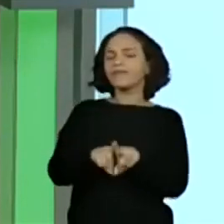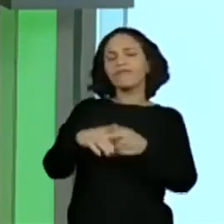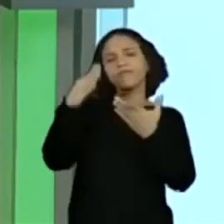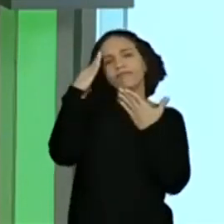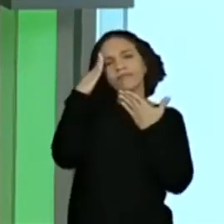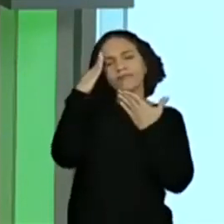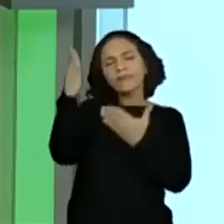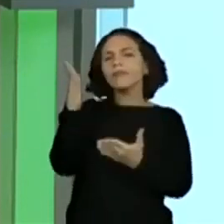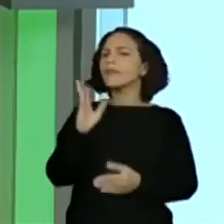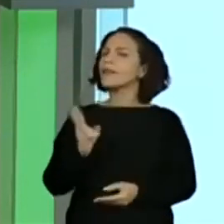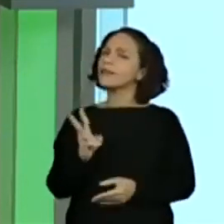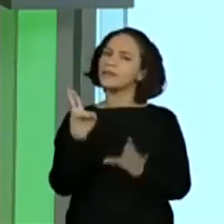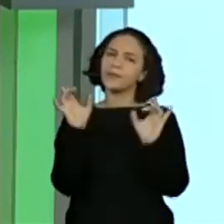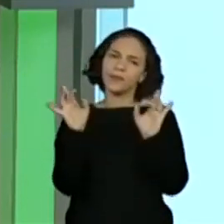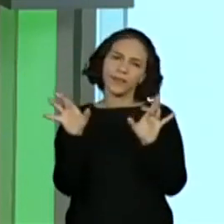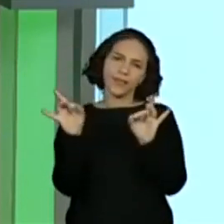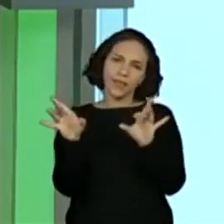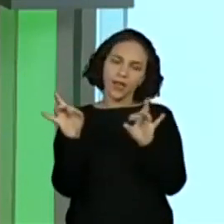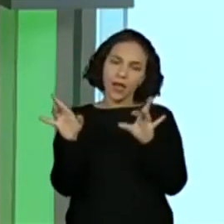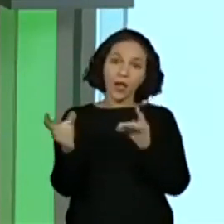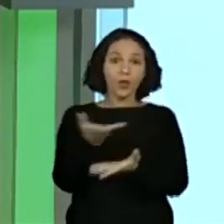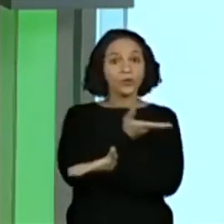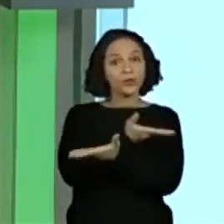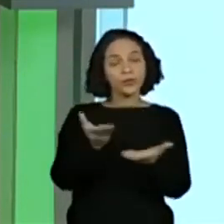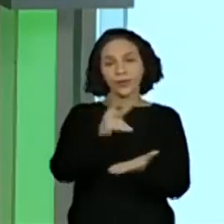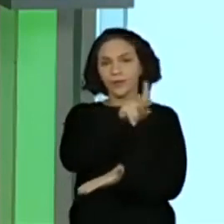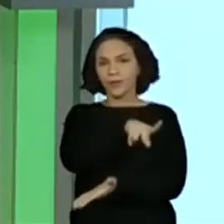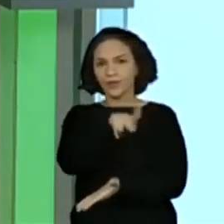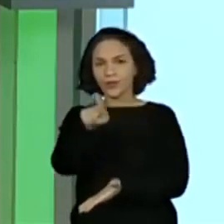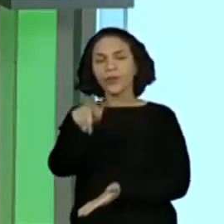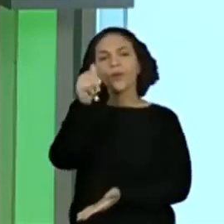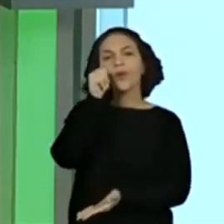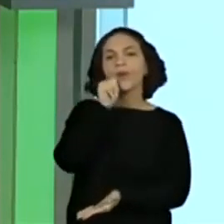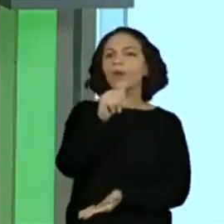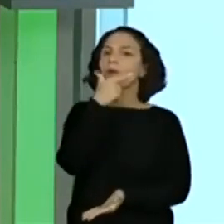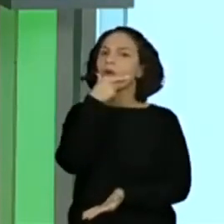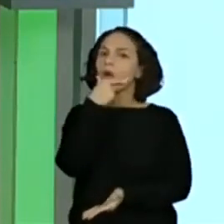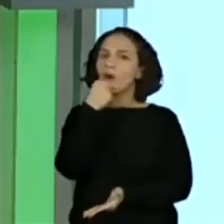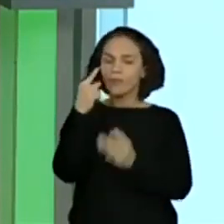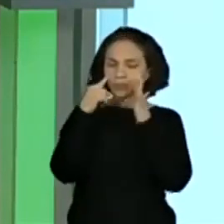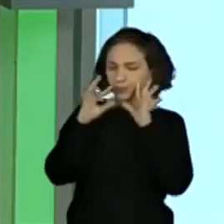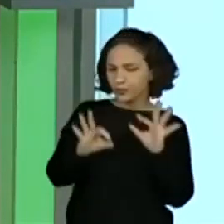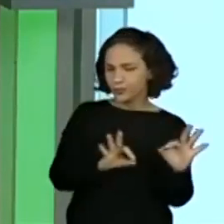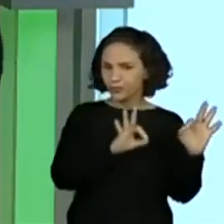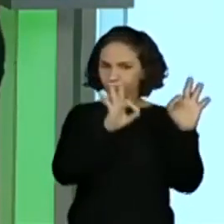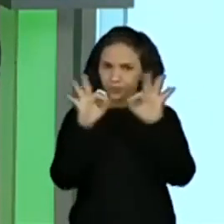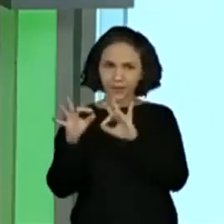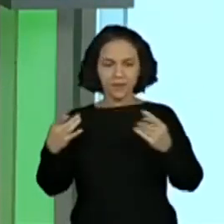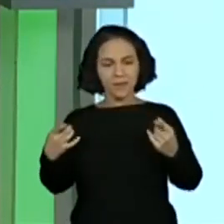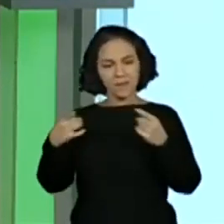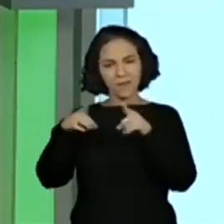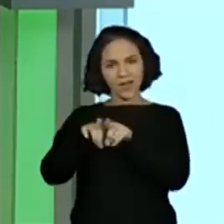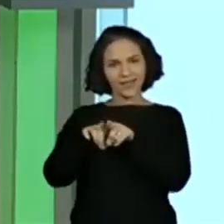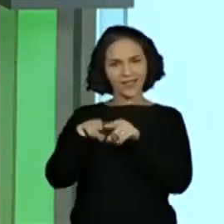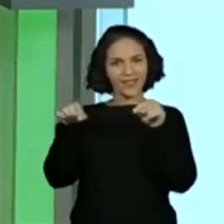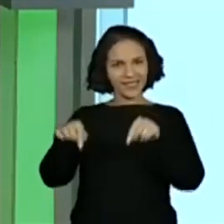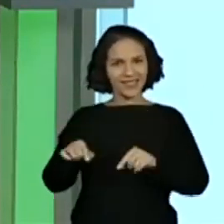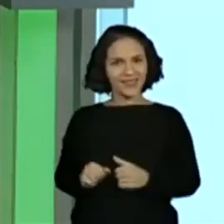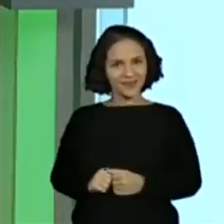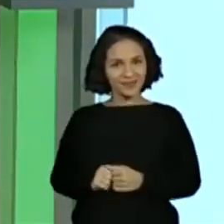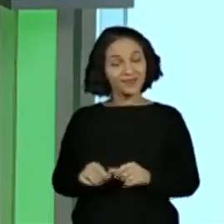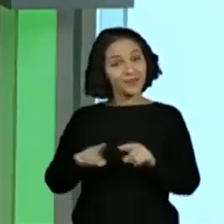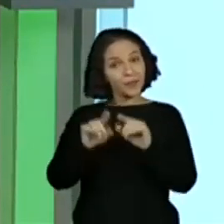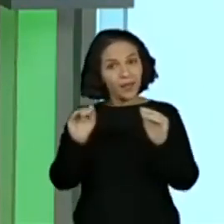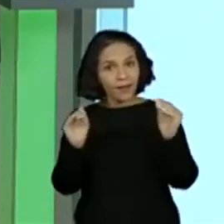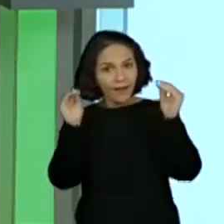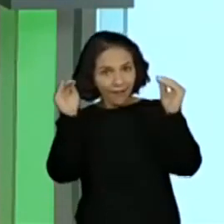agradecimento sempre especial a todos os professores e professoras que nos acompanham e são nossos parceiros nessa jornada. E aos